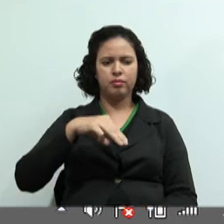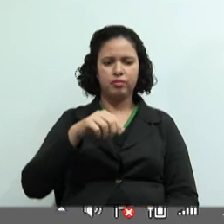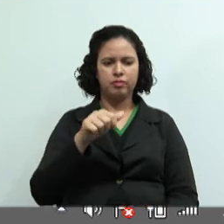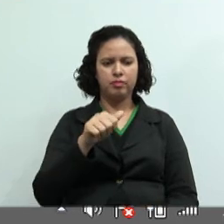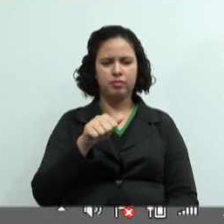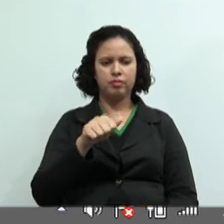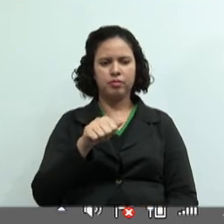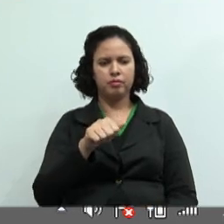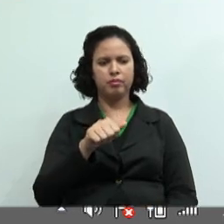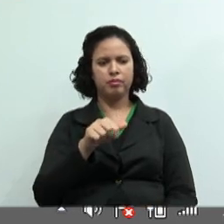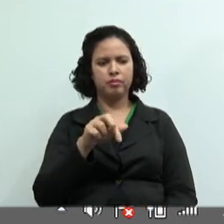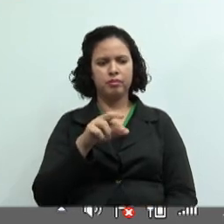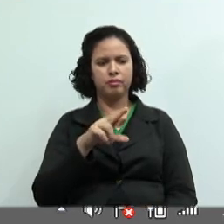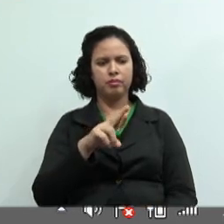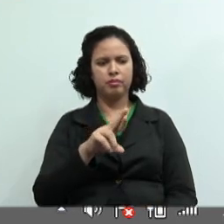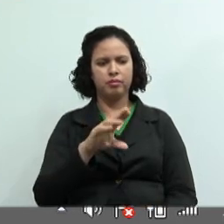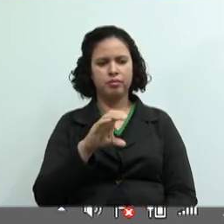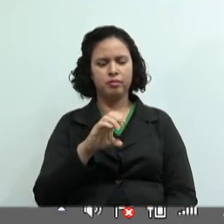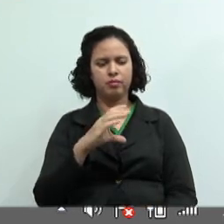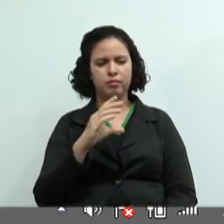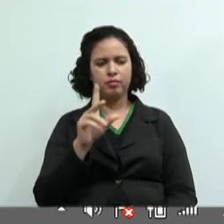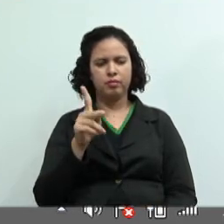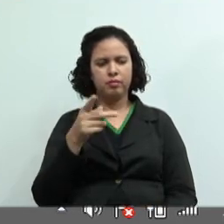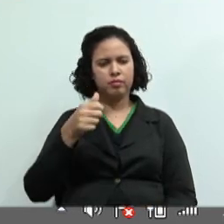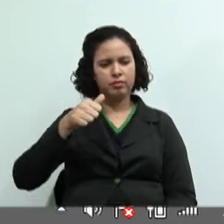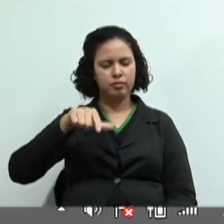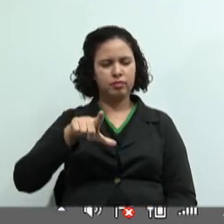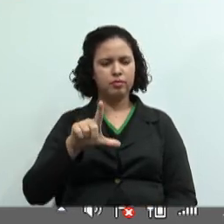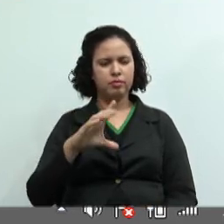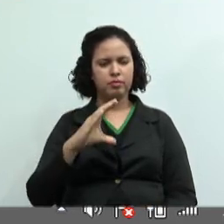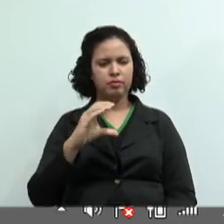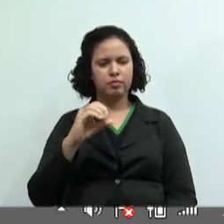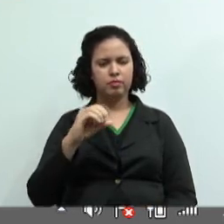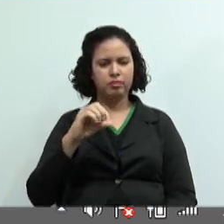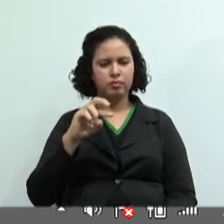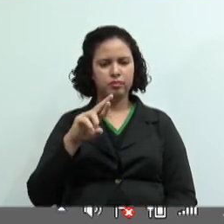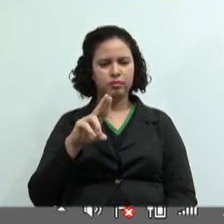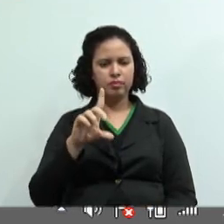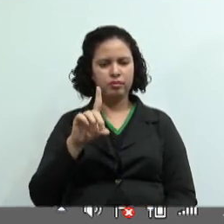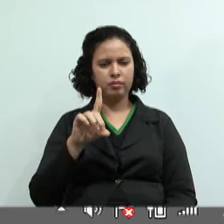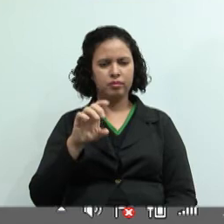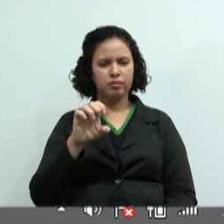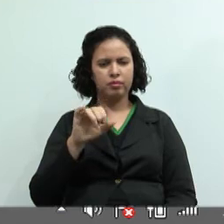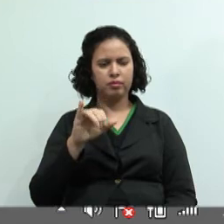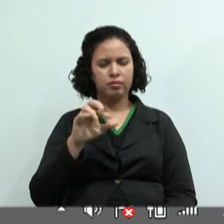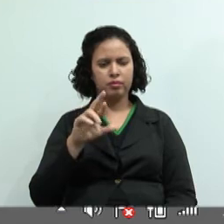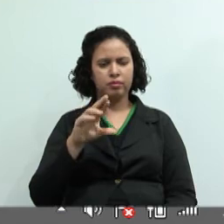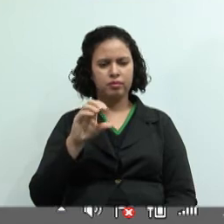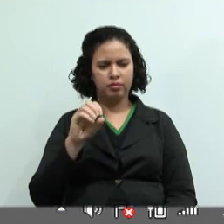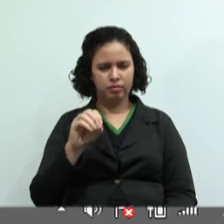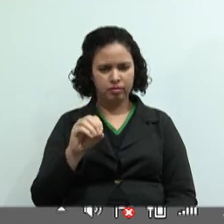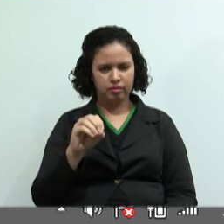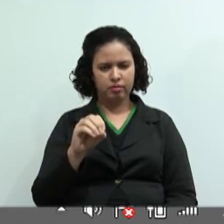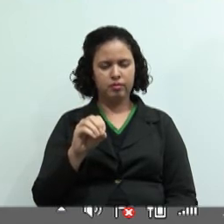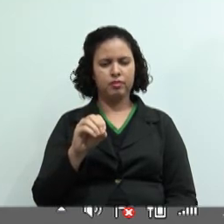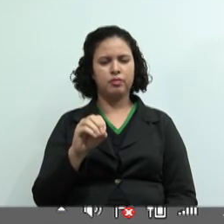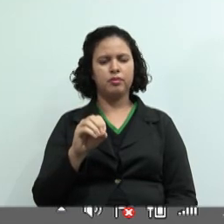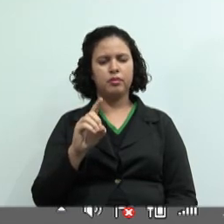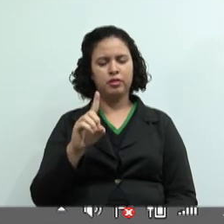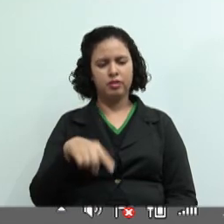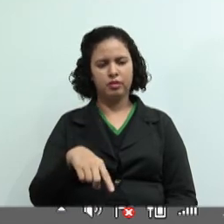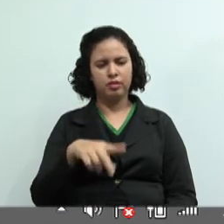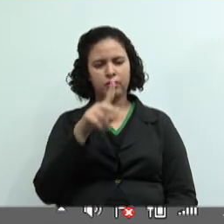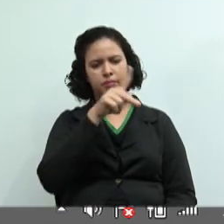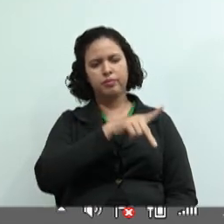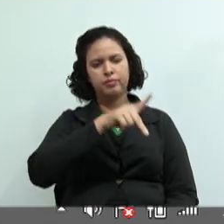extensão de Plácido de Castro, da cidade de Jaru, os alunos da professora Dila. Muito